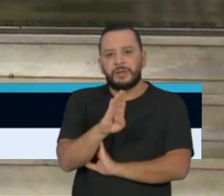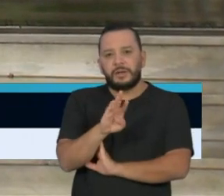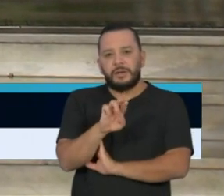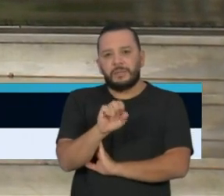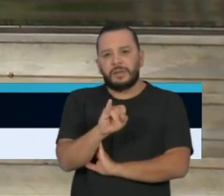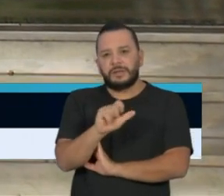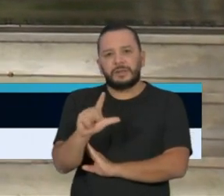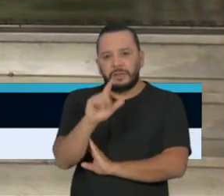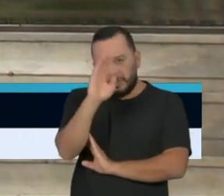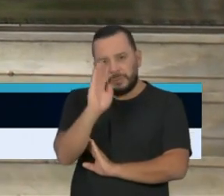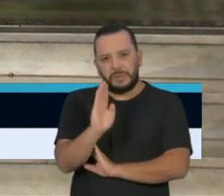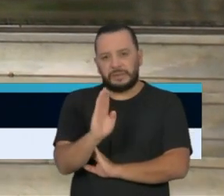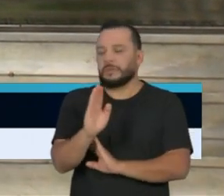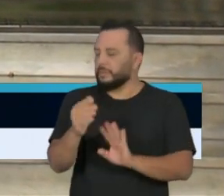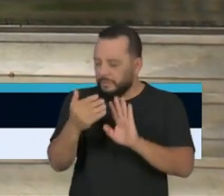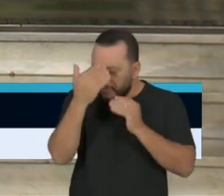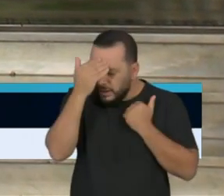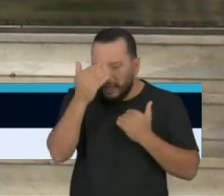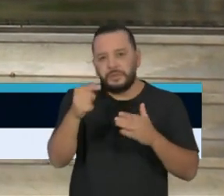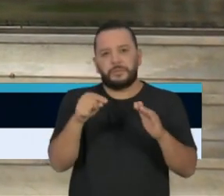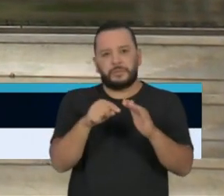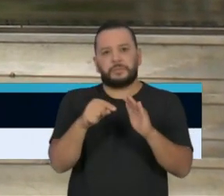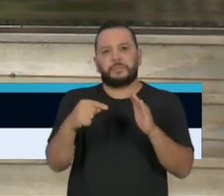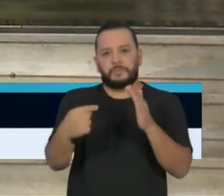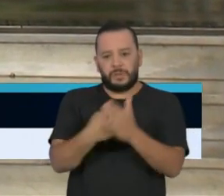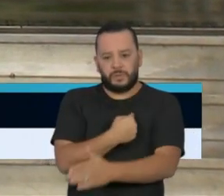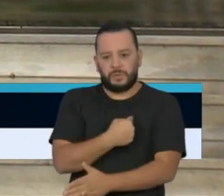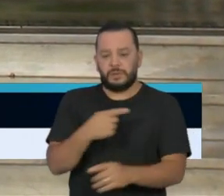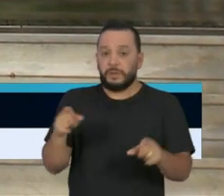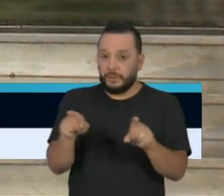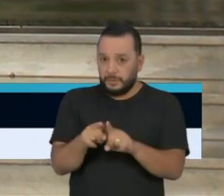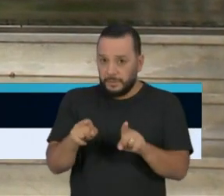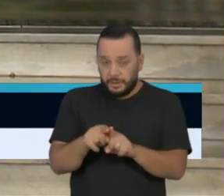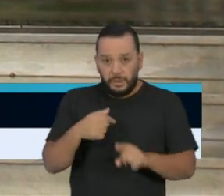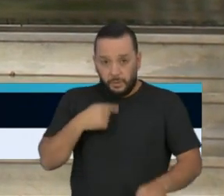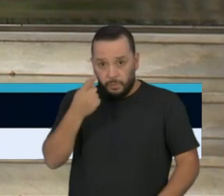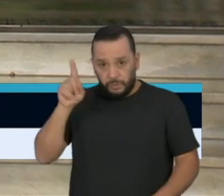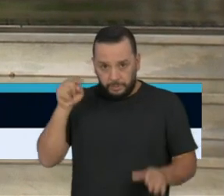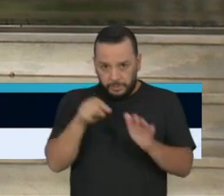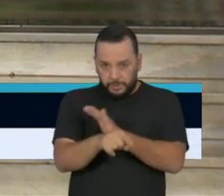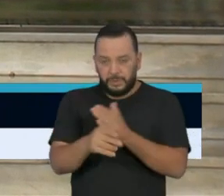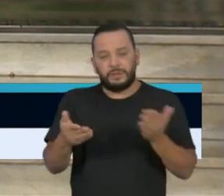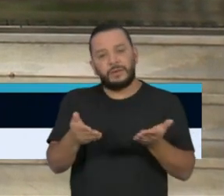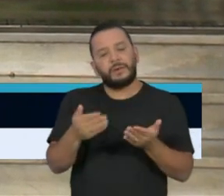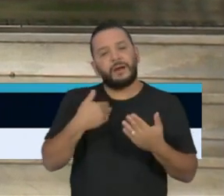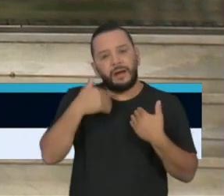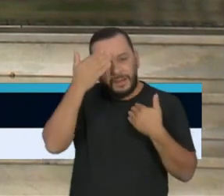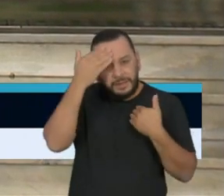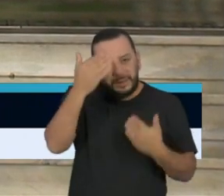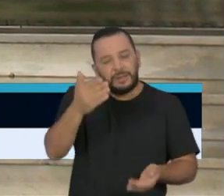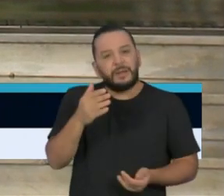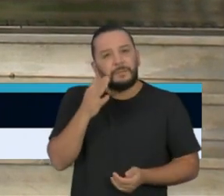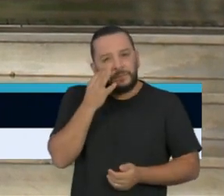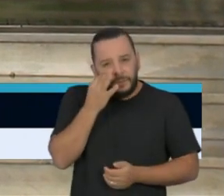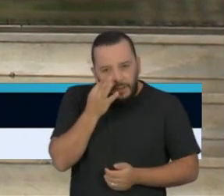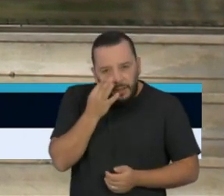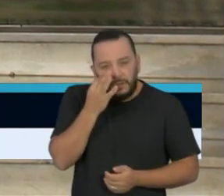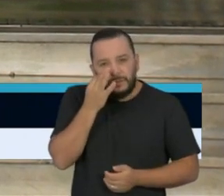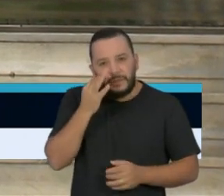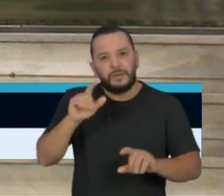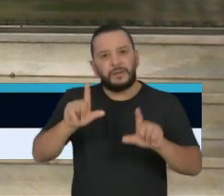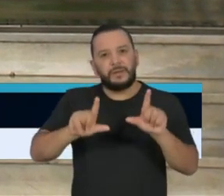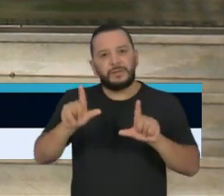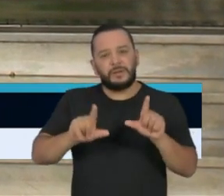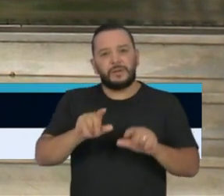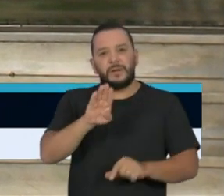Antes da última pergunta, na coletiva de hoje, queria informar e agradecer também a transmissão ao vivo, contínua, da